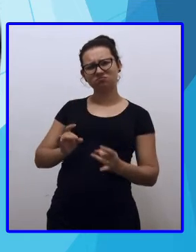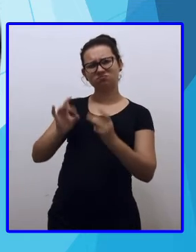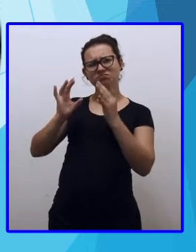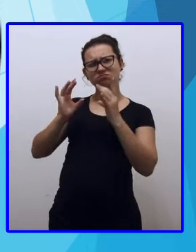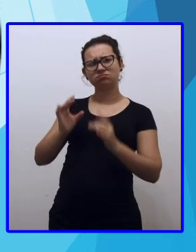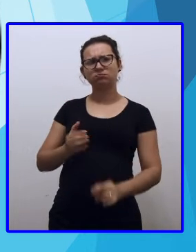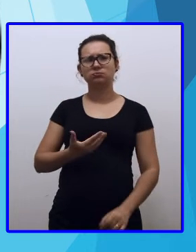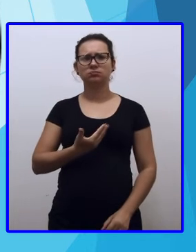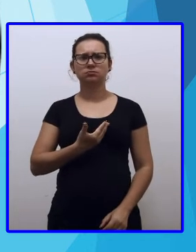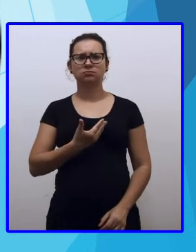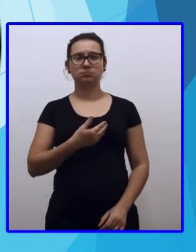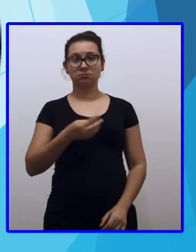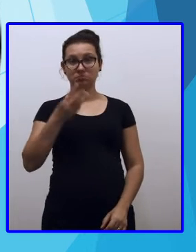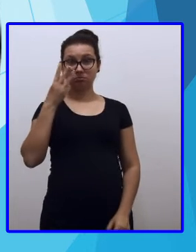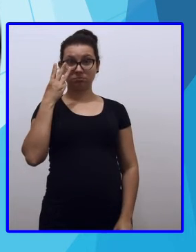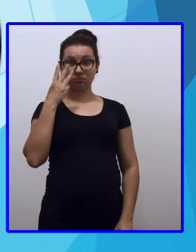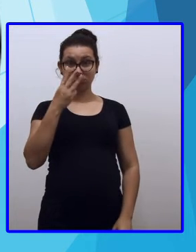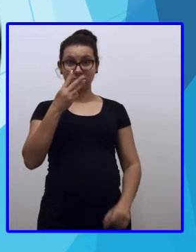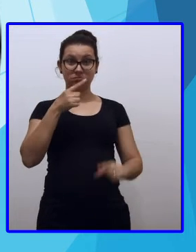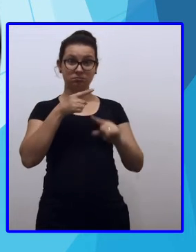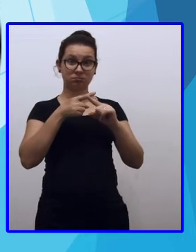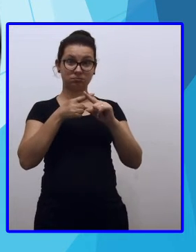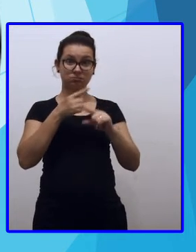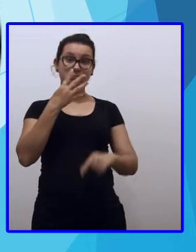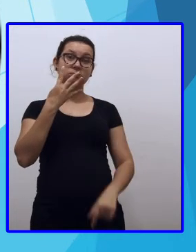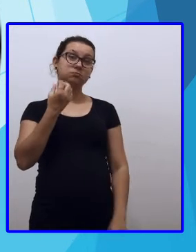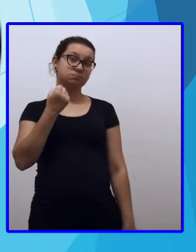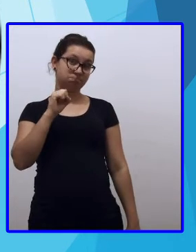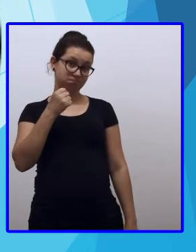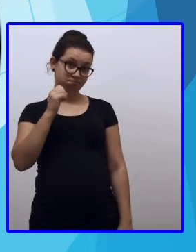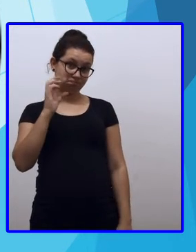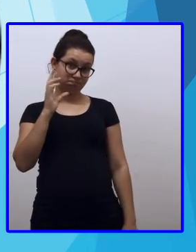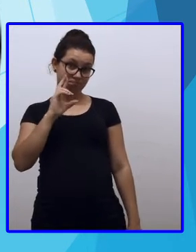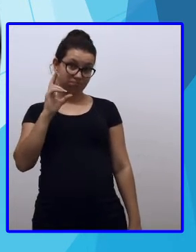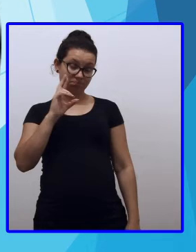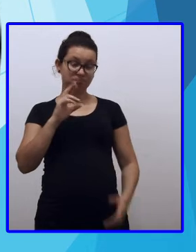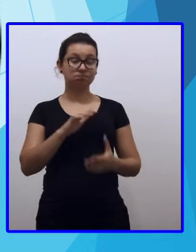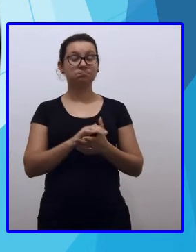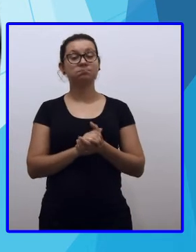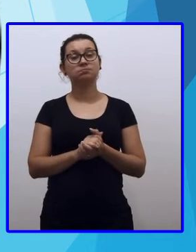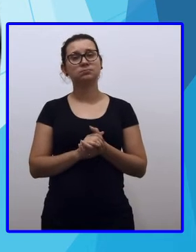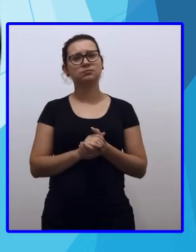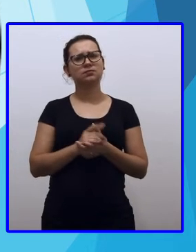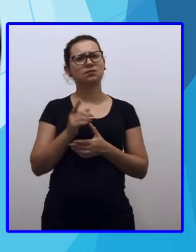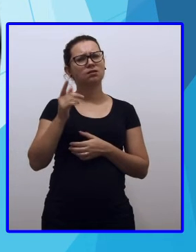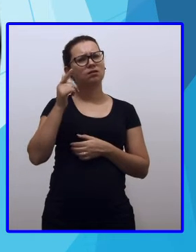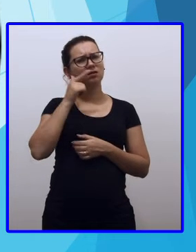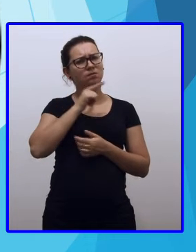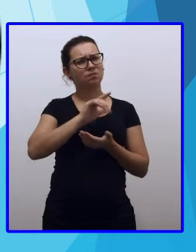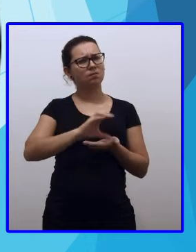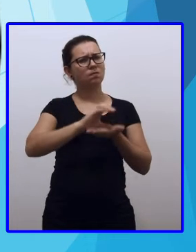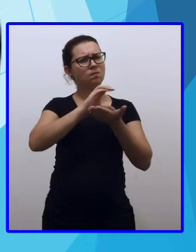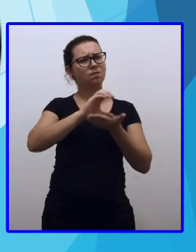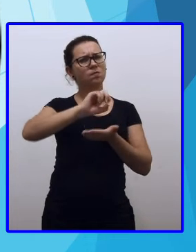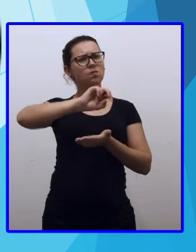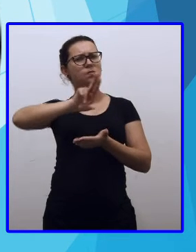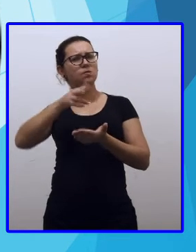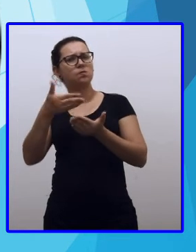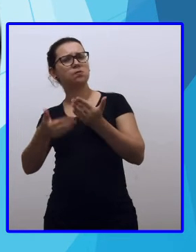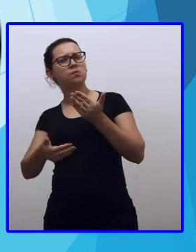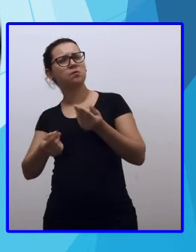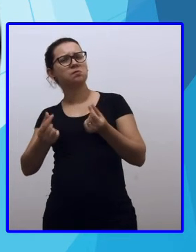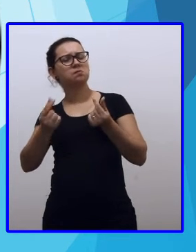amiga em três parcelas de quarenta e oito reais. Ele teve lucro ou prejuízo? De